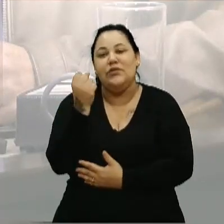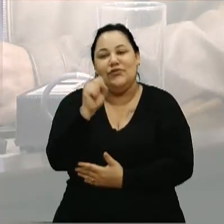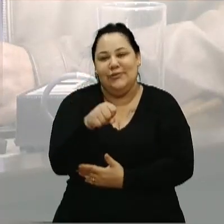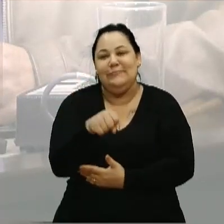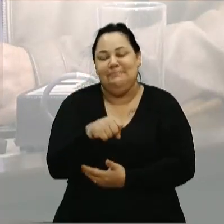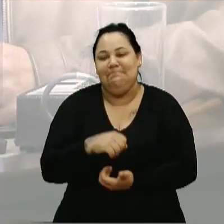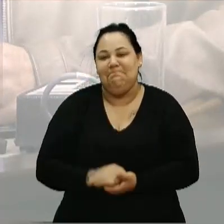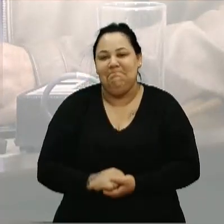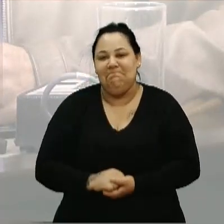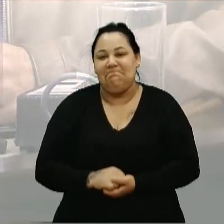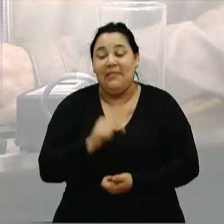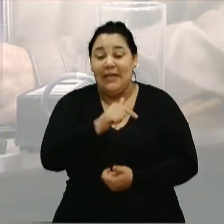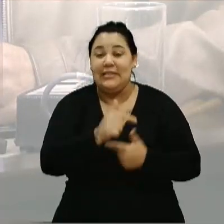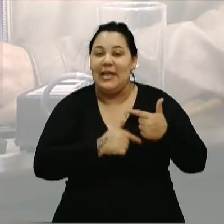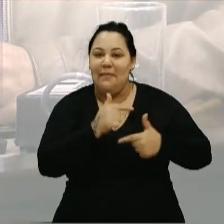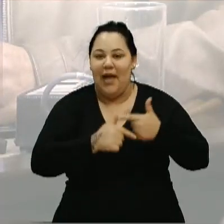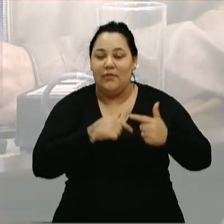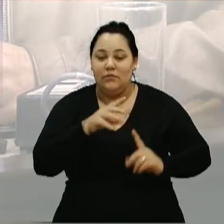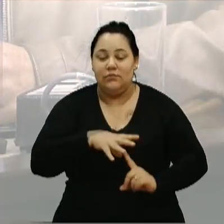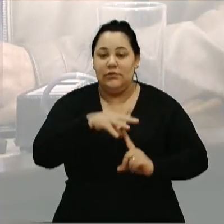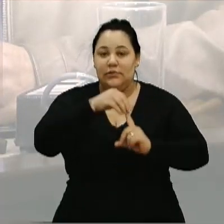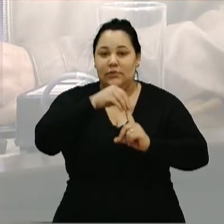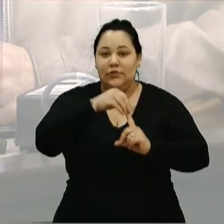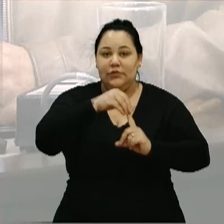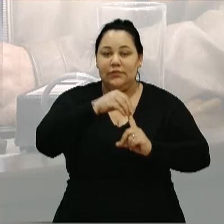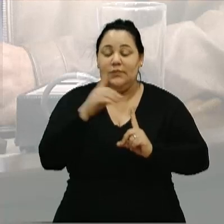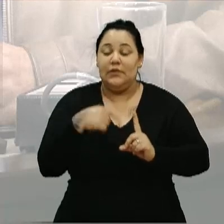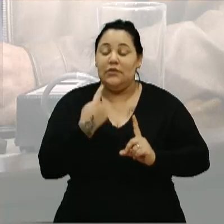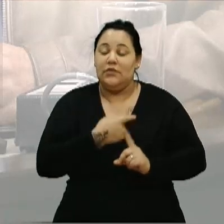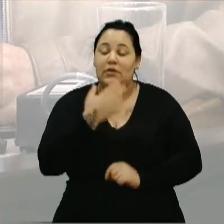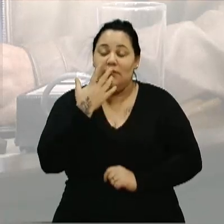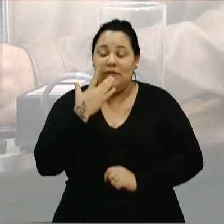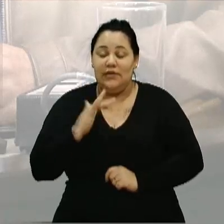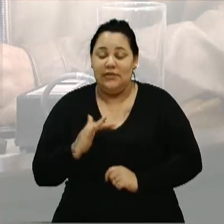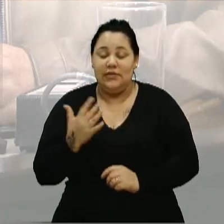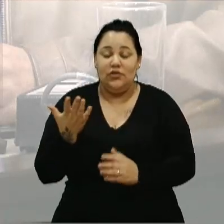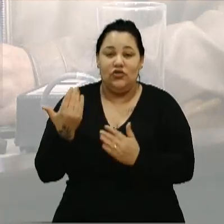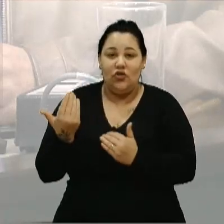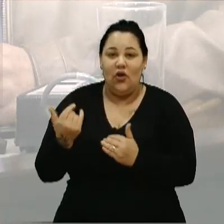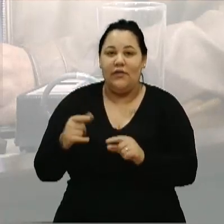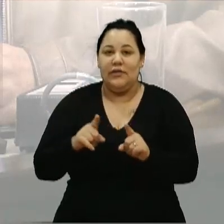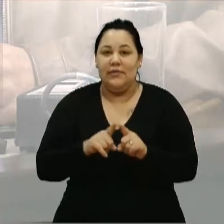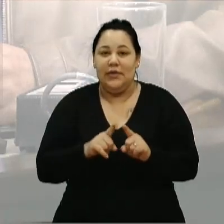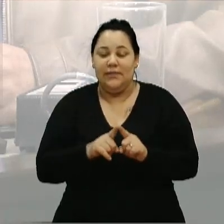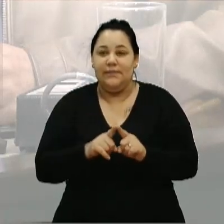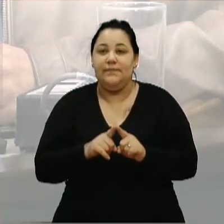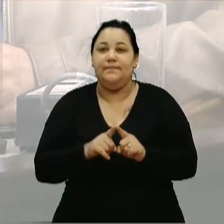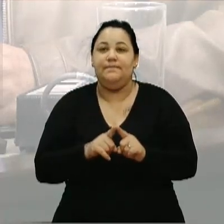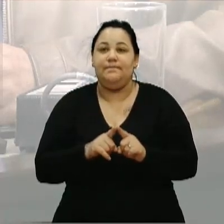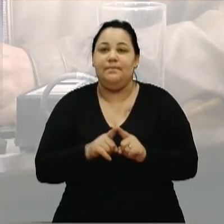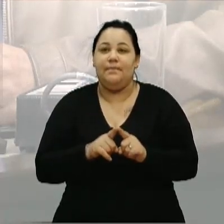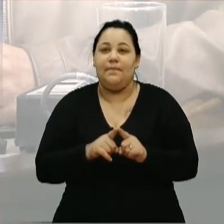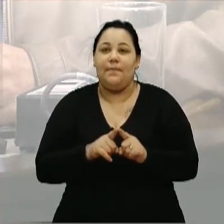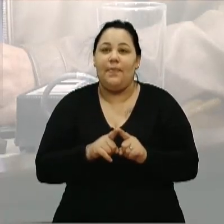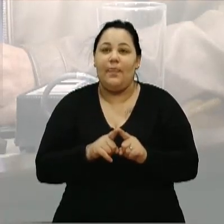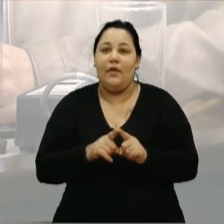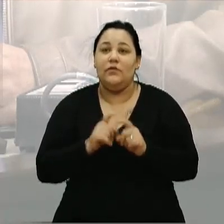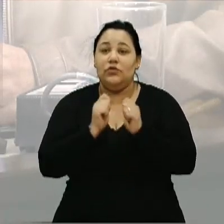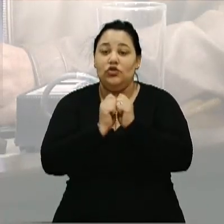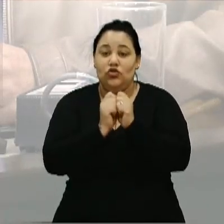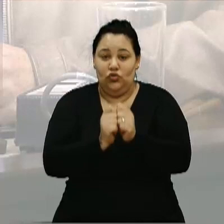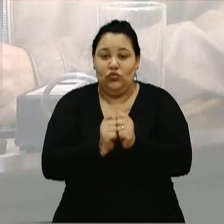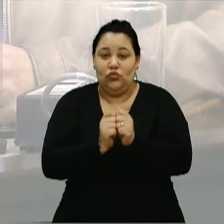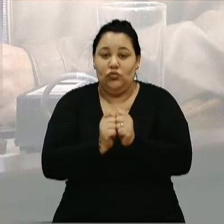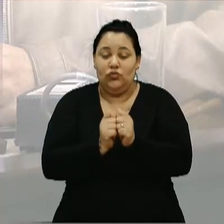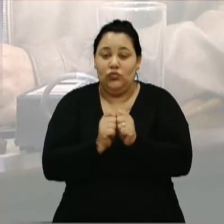esse trabalho, principalmente para as nossas crianças e adolescentes, nossos jovens, para que, através da